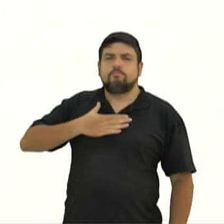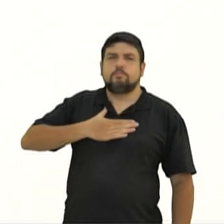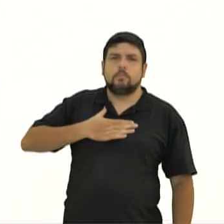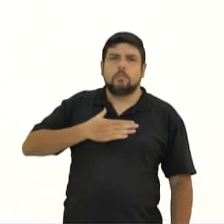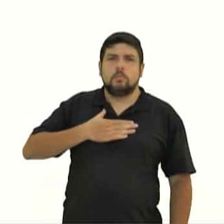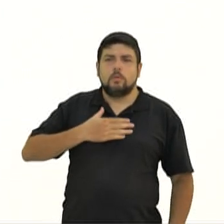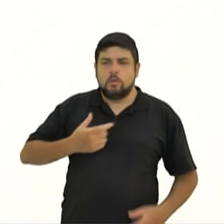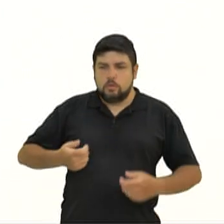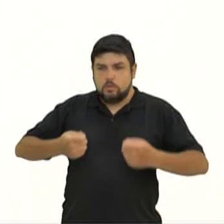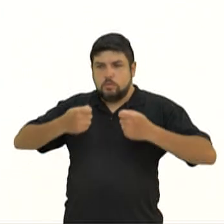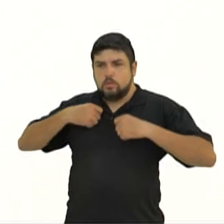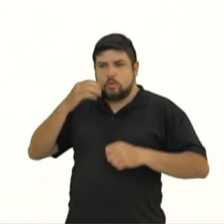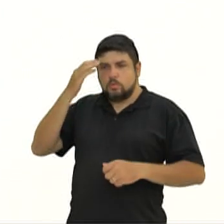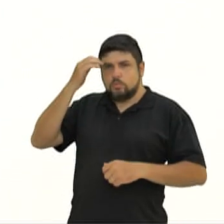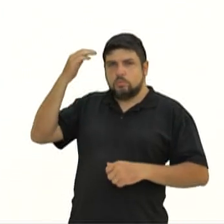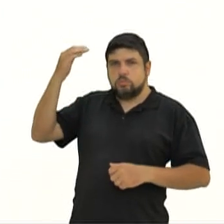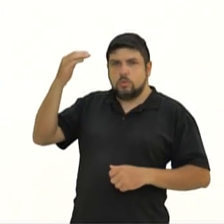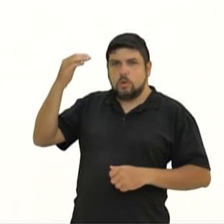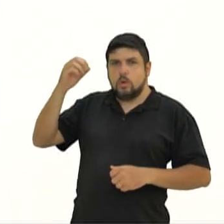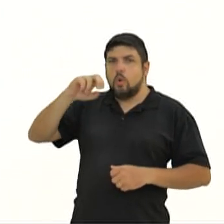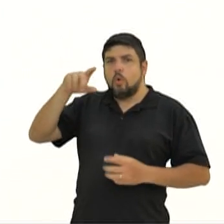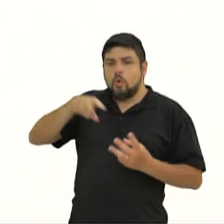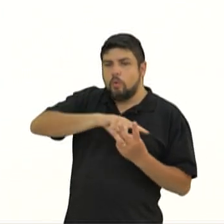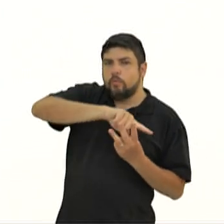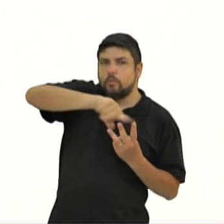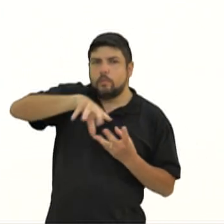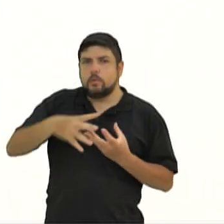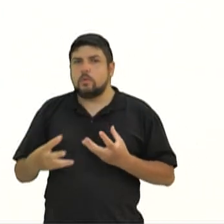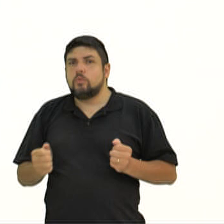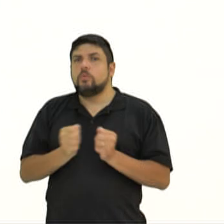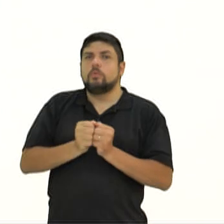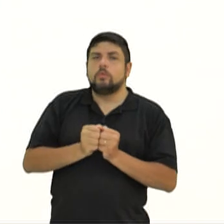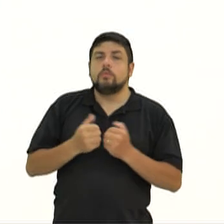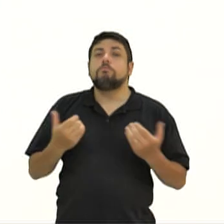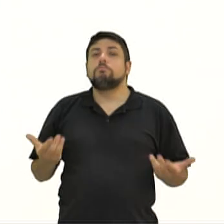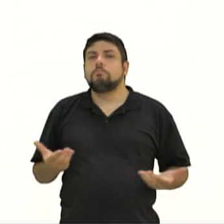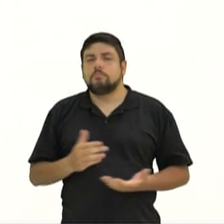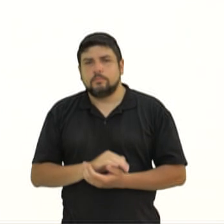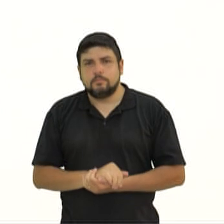sucesso ou todas as alternativas? O que você acha?